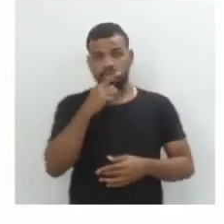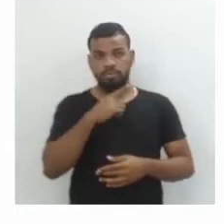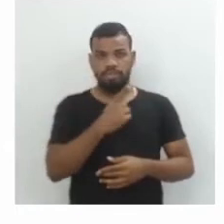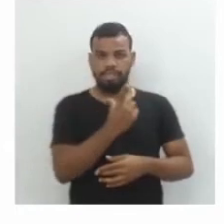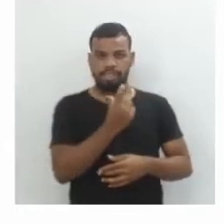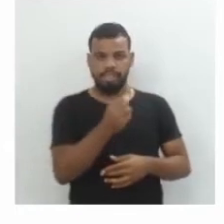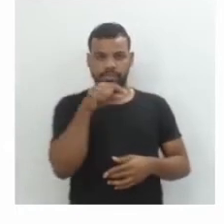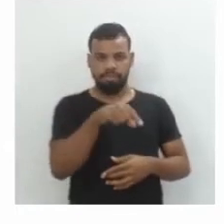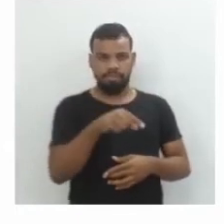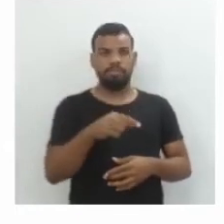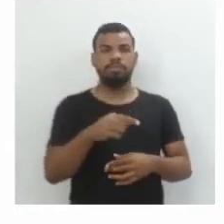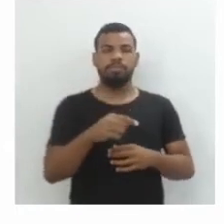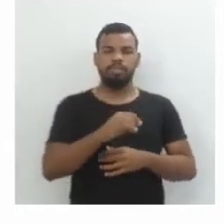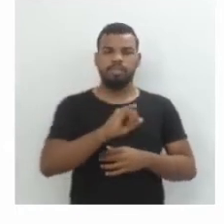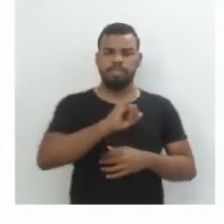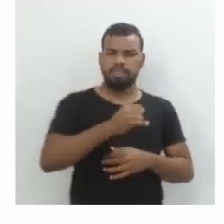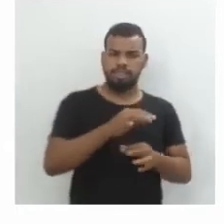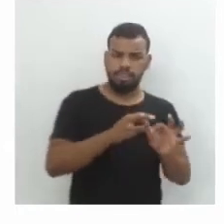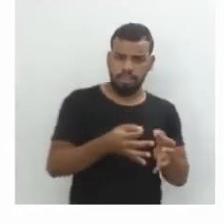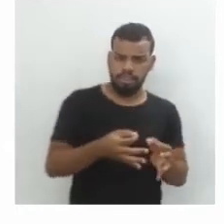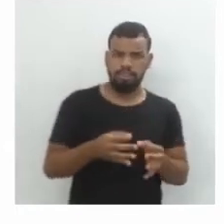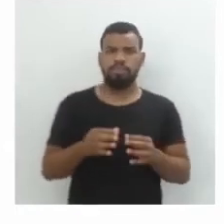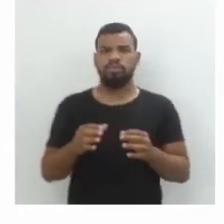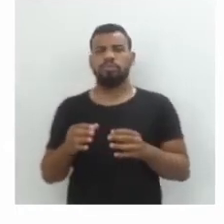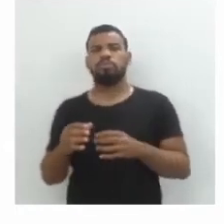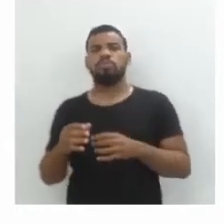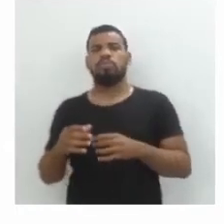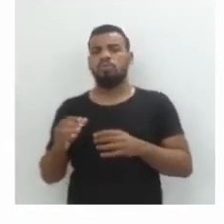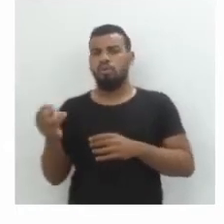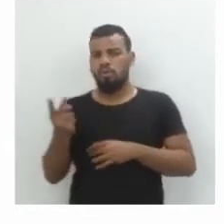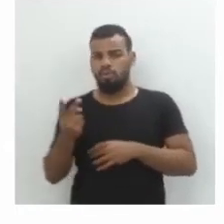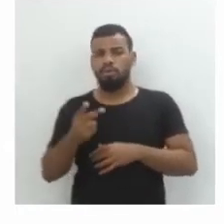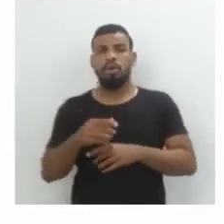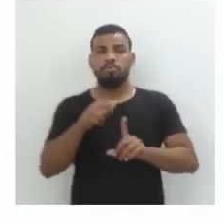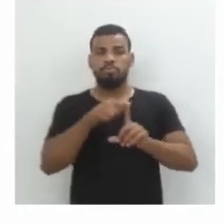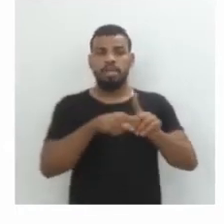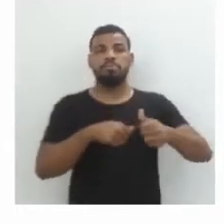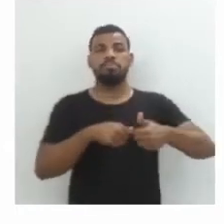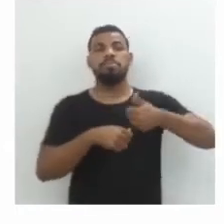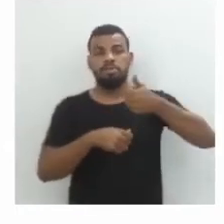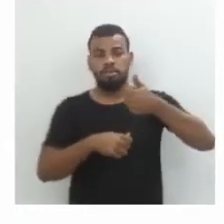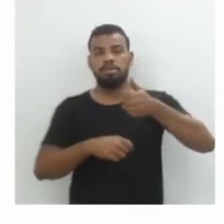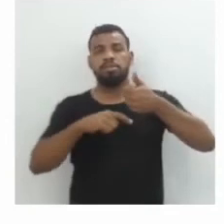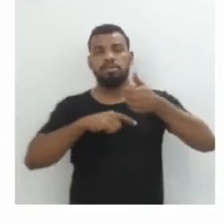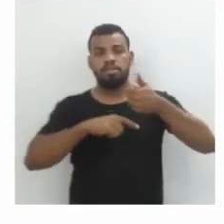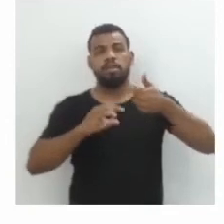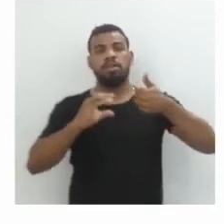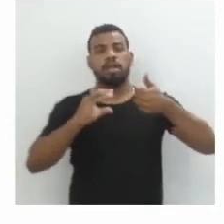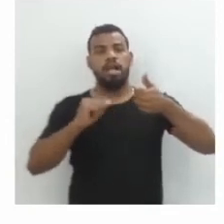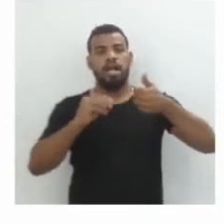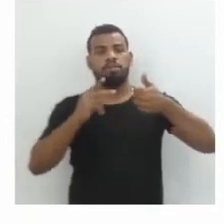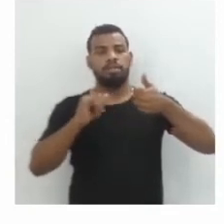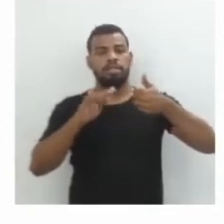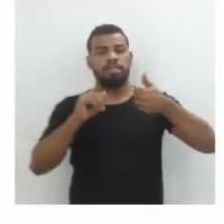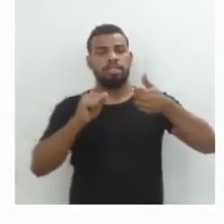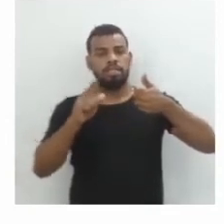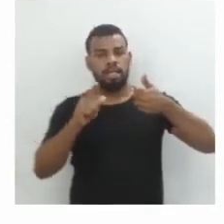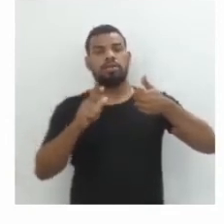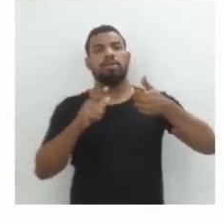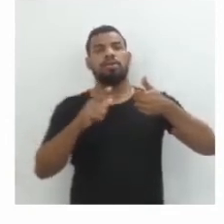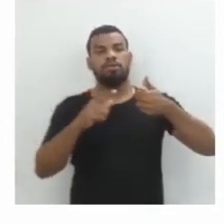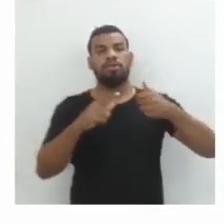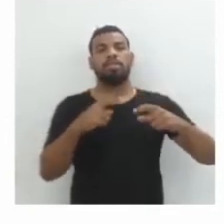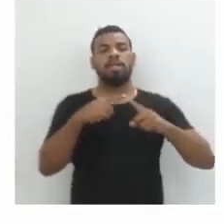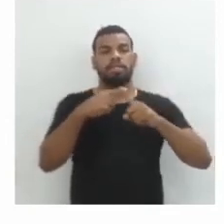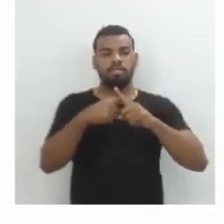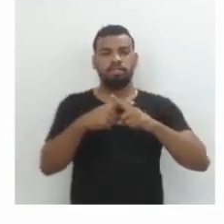R$16.000,00, tanto nos juros simples quanto no composto. Então no primeiro mês, como a gente multiplica o capital vezes a taxa,